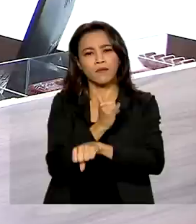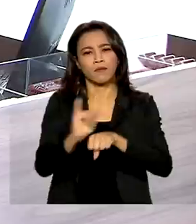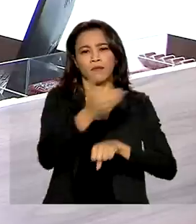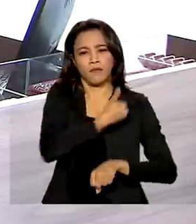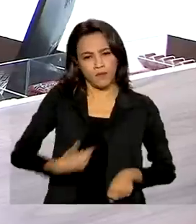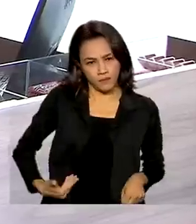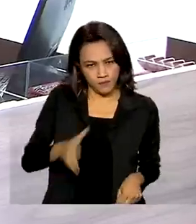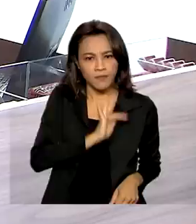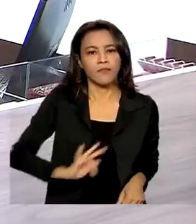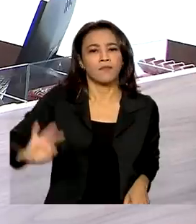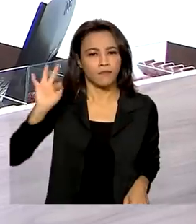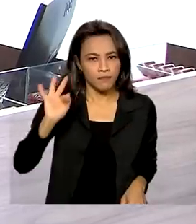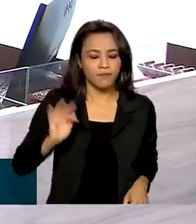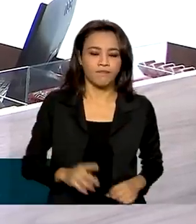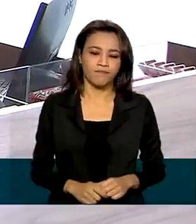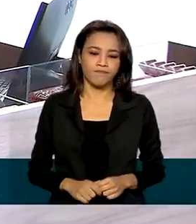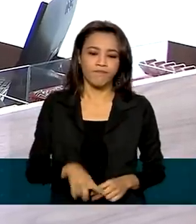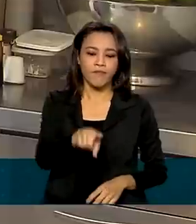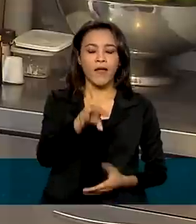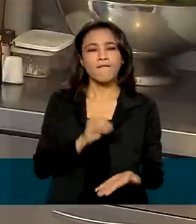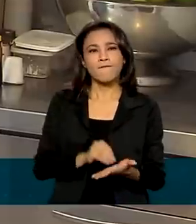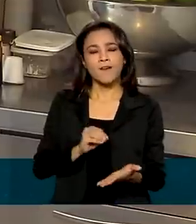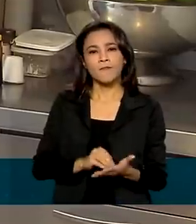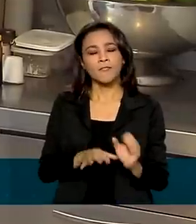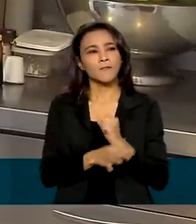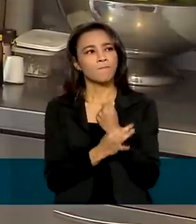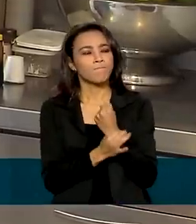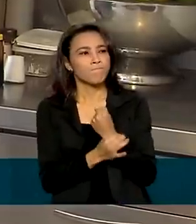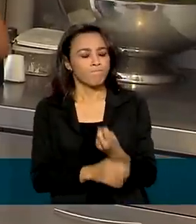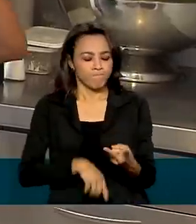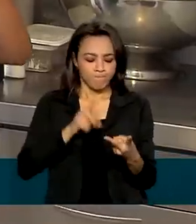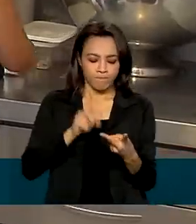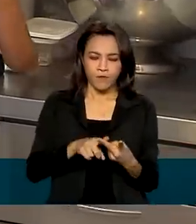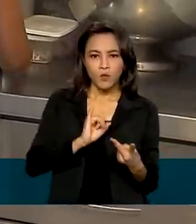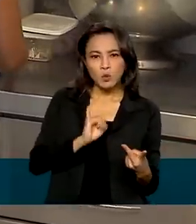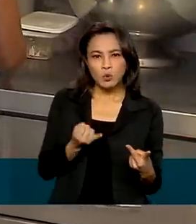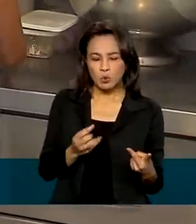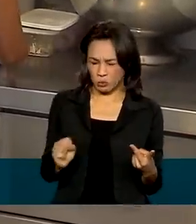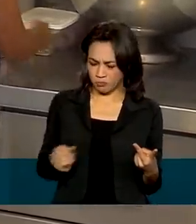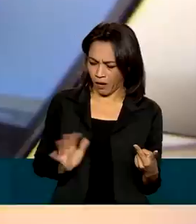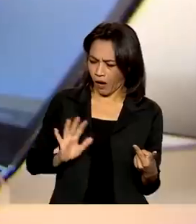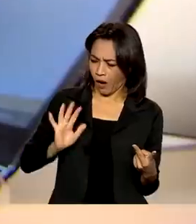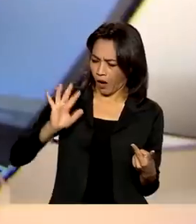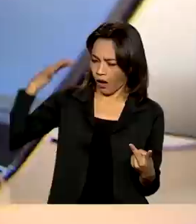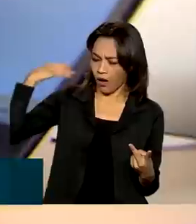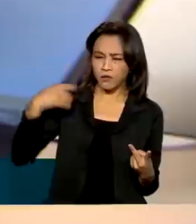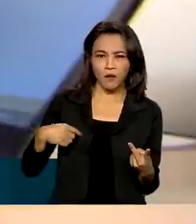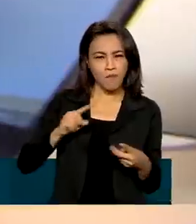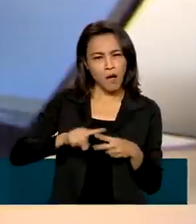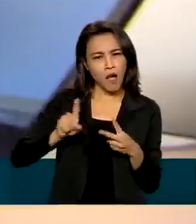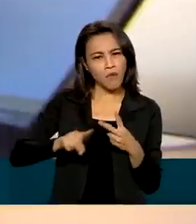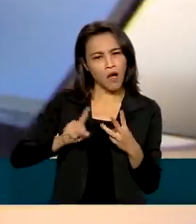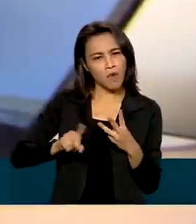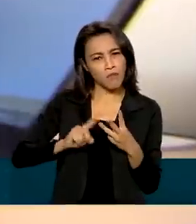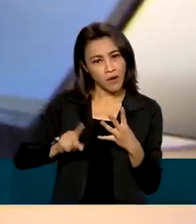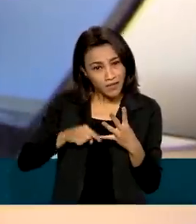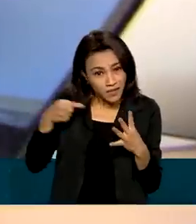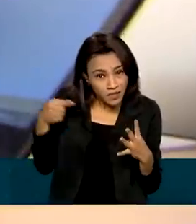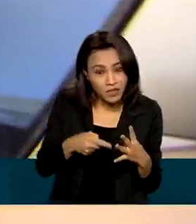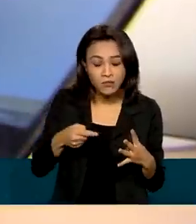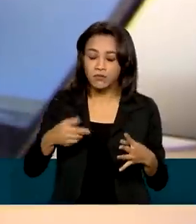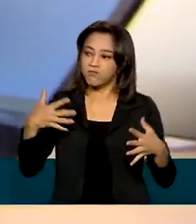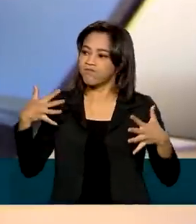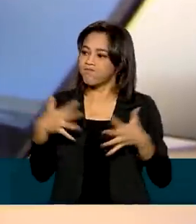Falta de garantias, taxas de juros elevadas demais, os motivos que travam os